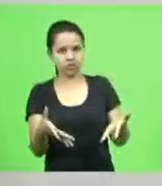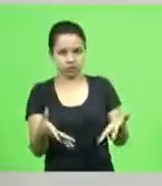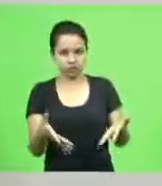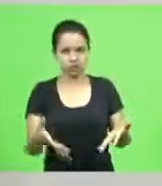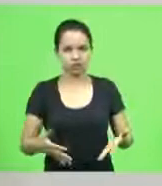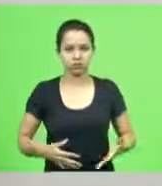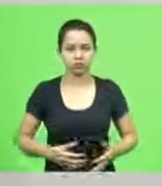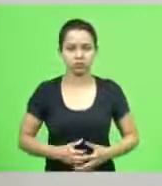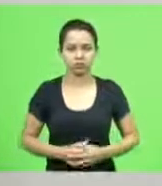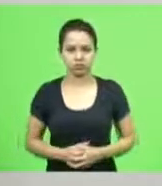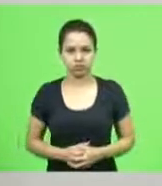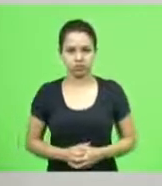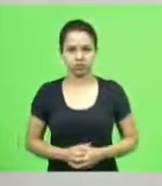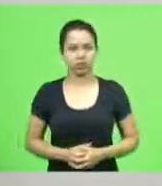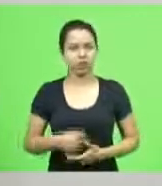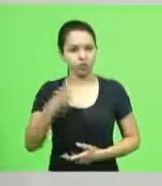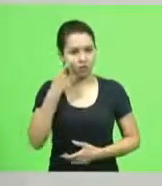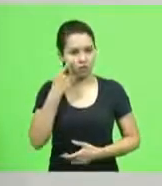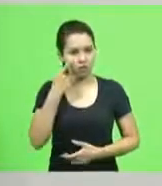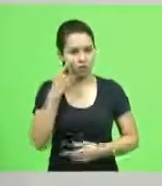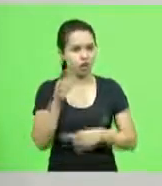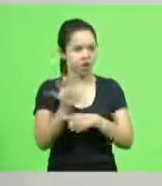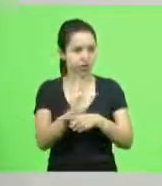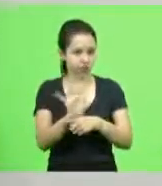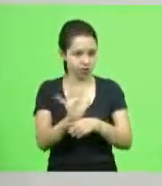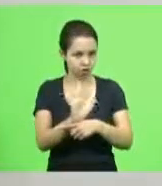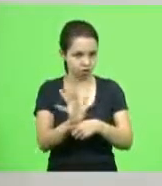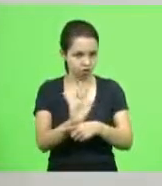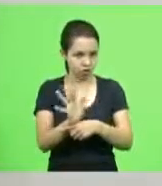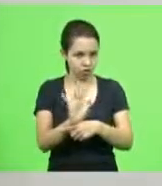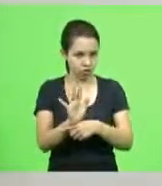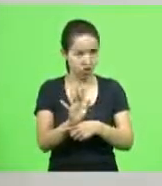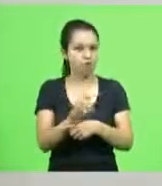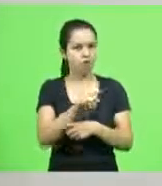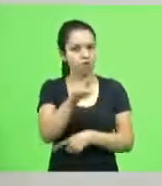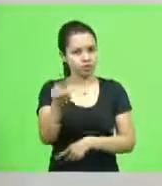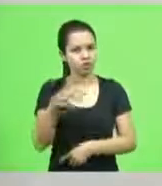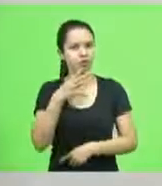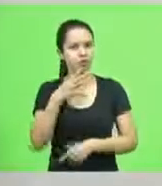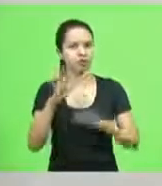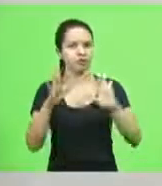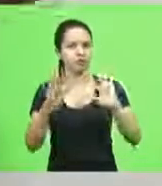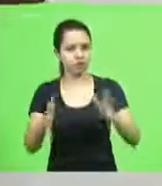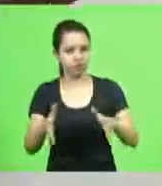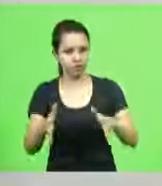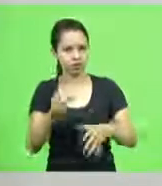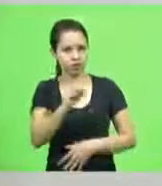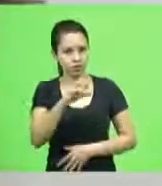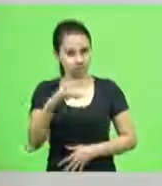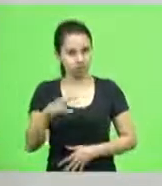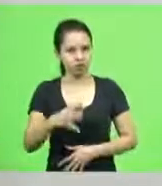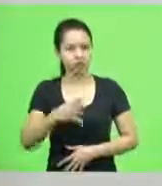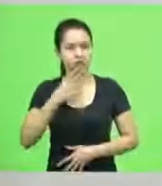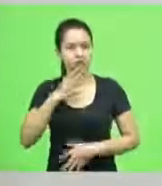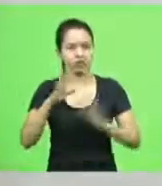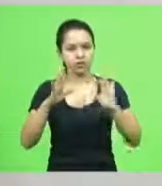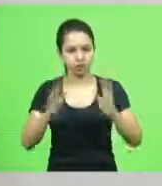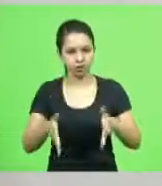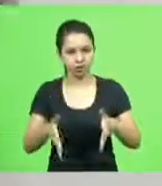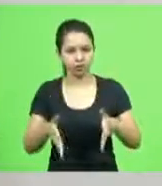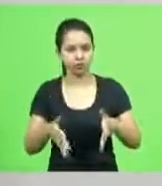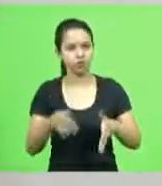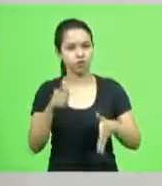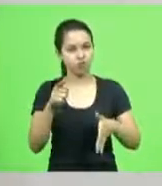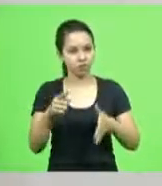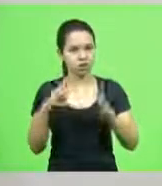queria que colocasse um vídeo para chamar a atenção de vocês vocês já conhecem santa catarina já conhece onde se mora em